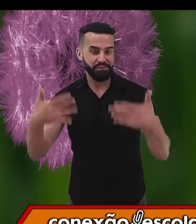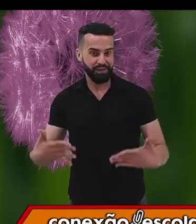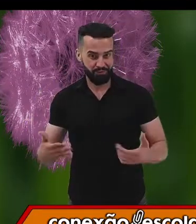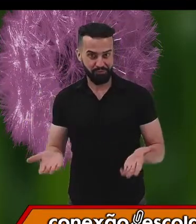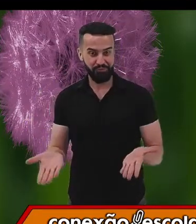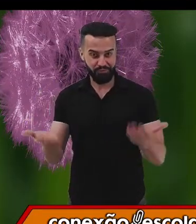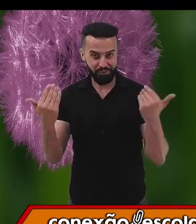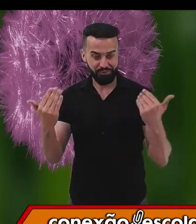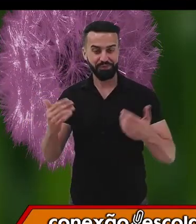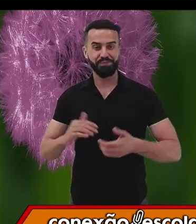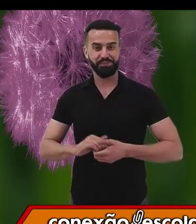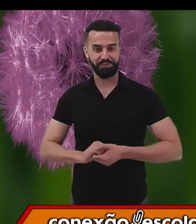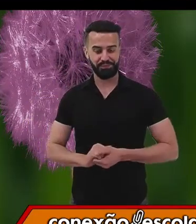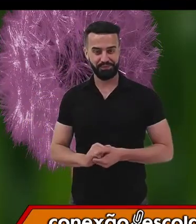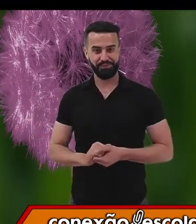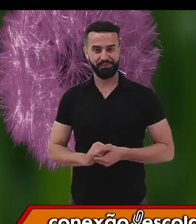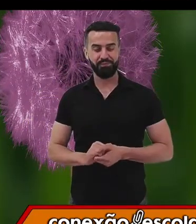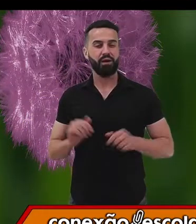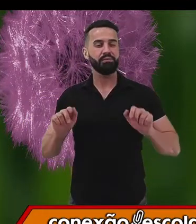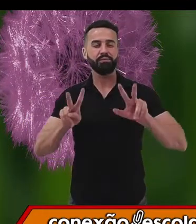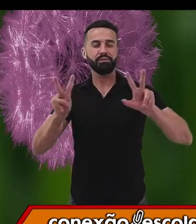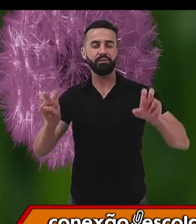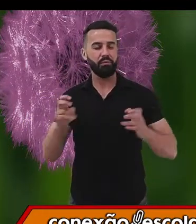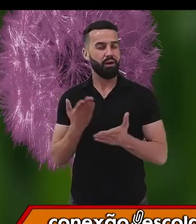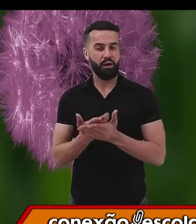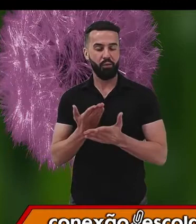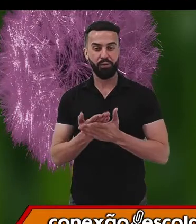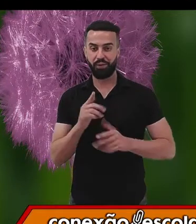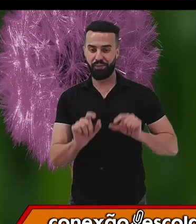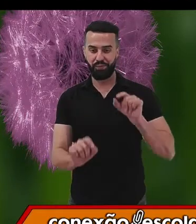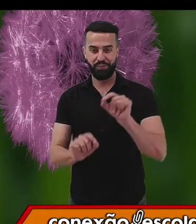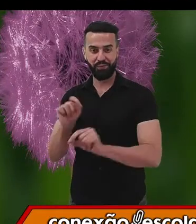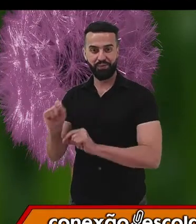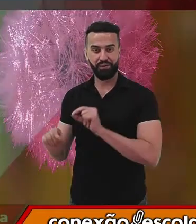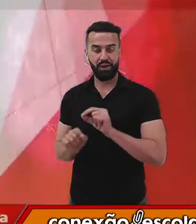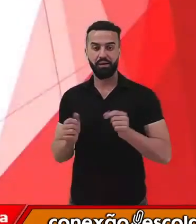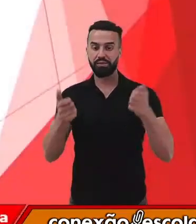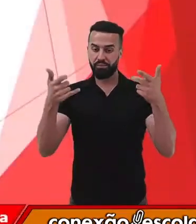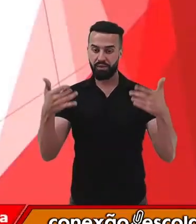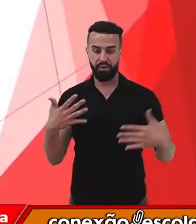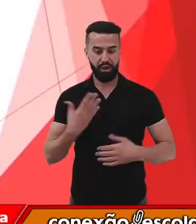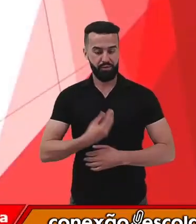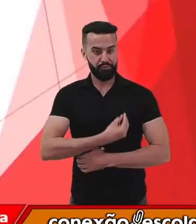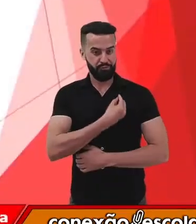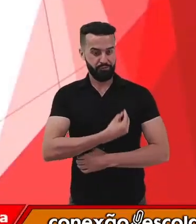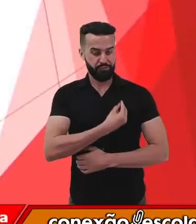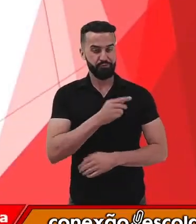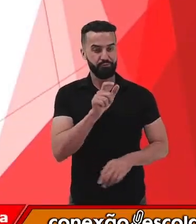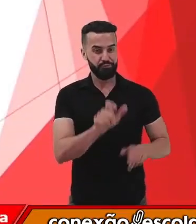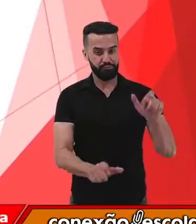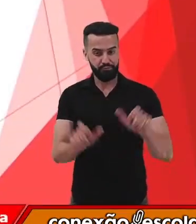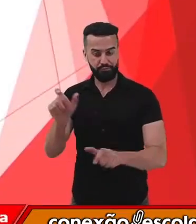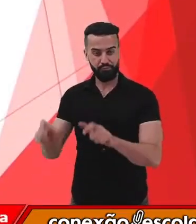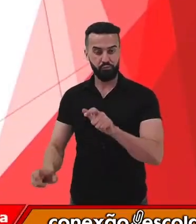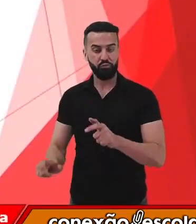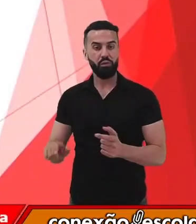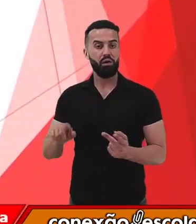Os tópicos da aula são os seguintes, falaremos sobre os seres não vivos e os seres vivos,